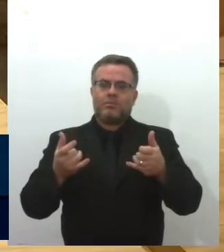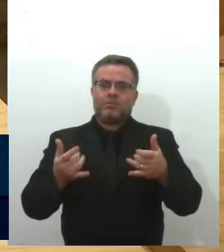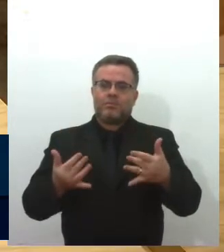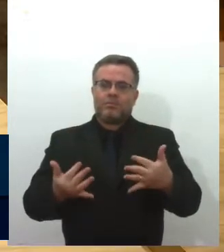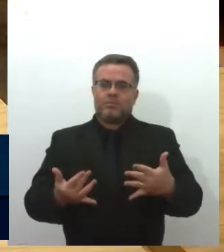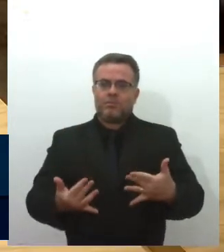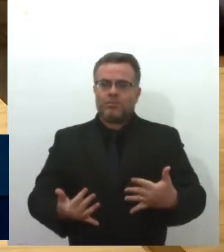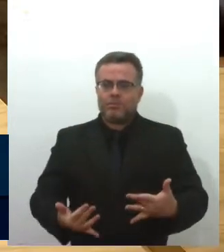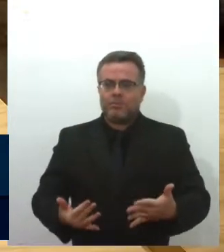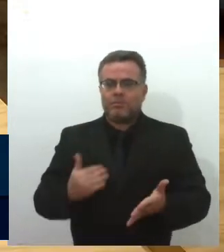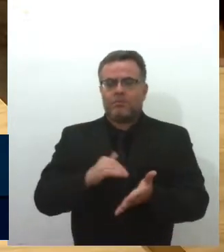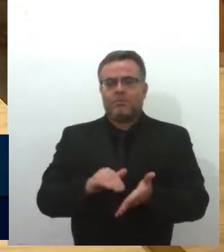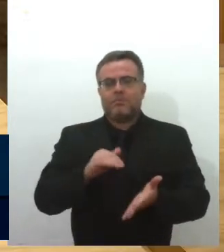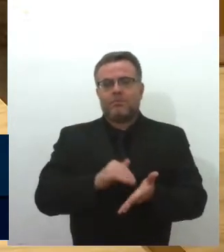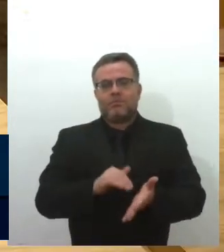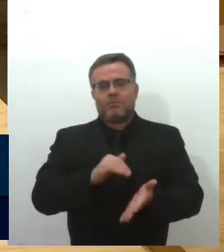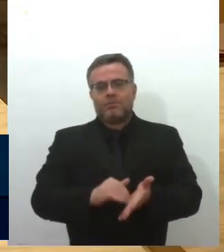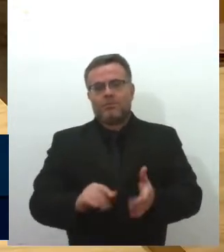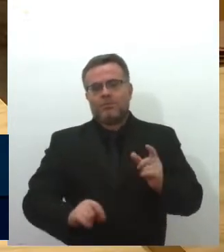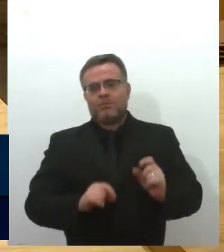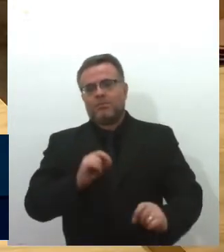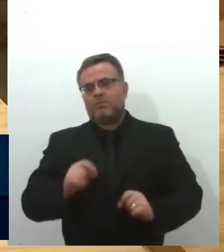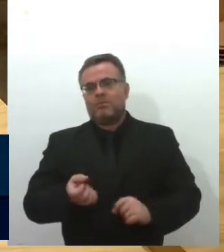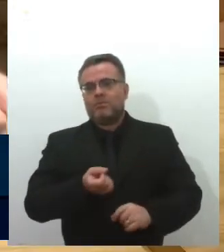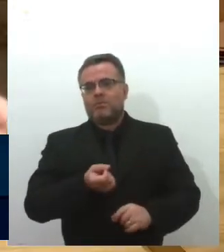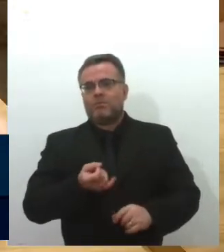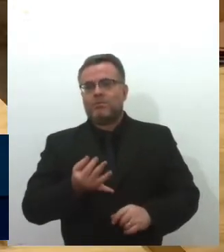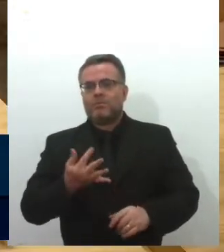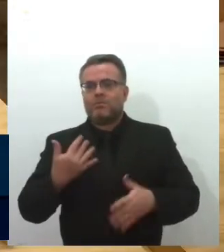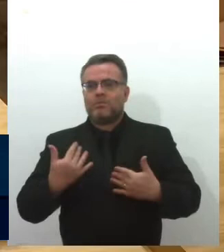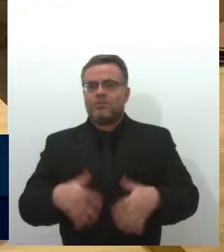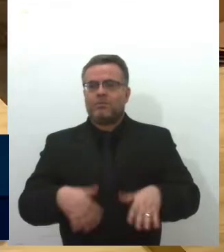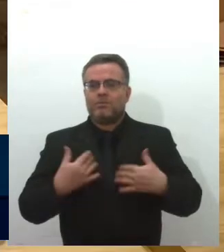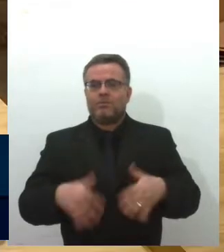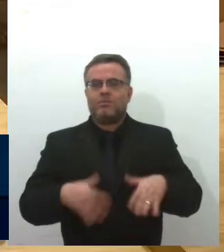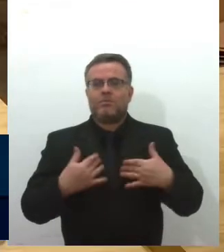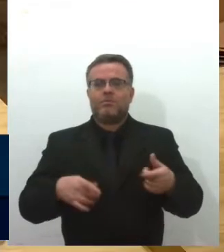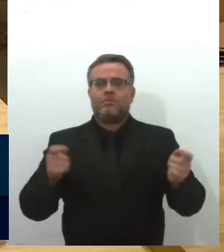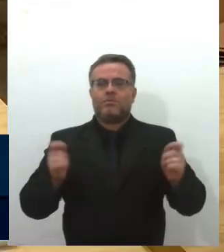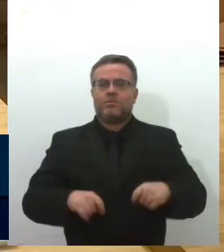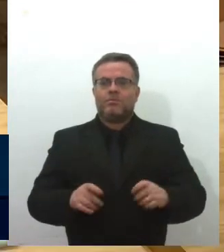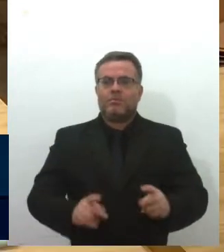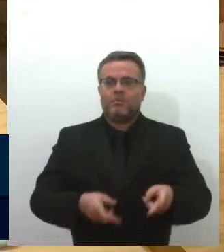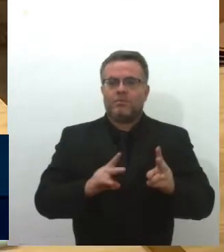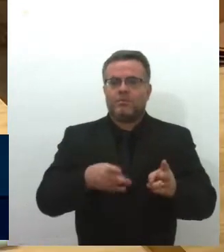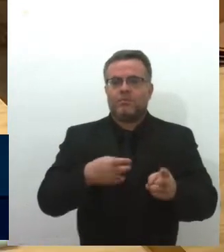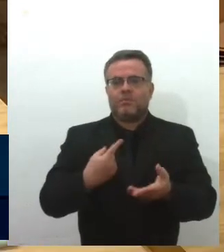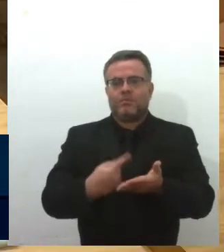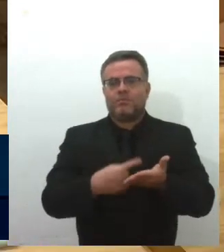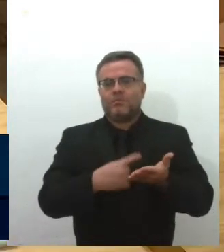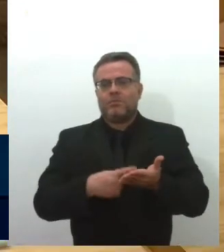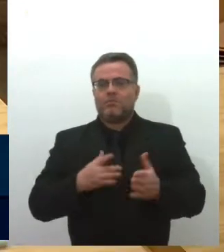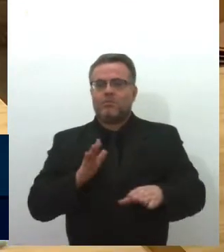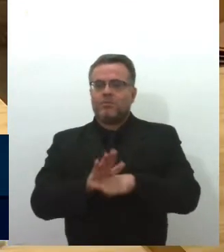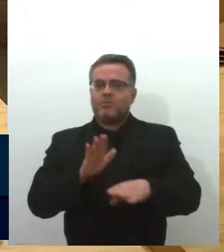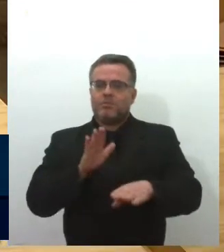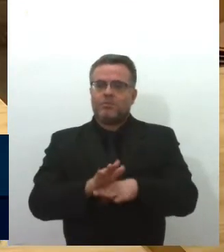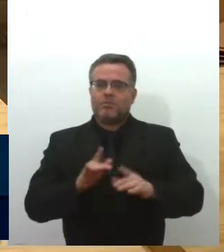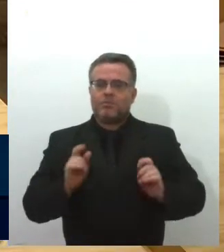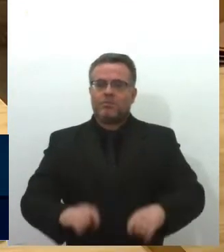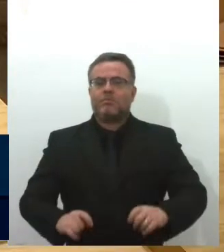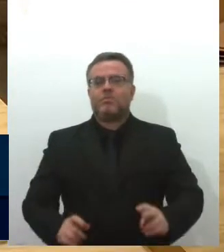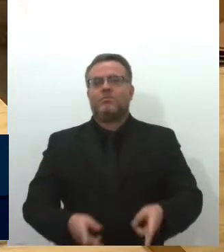secretário do quanto essa identificação ajudou a